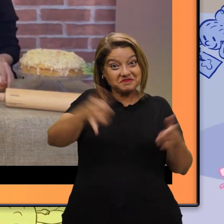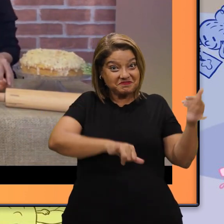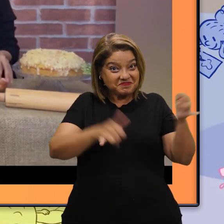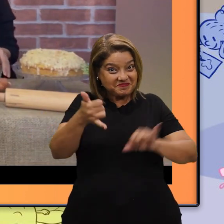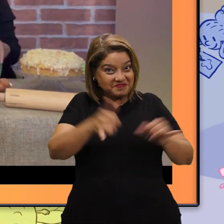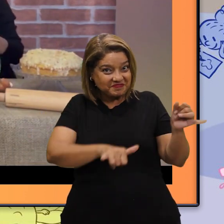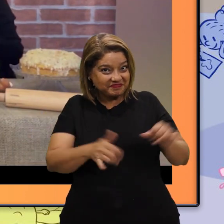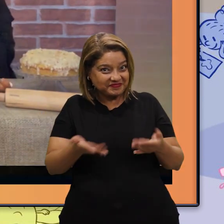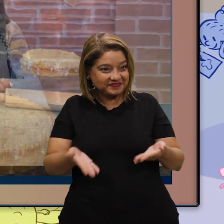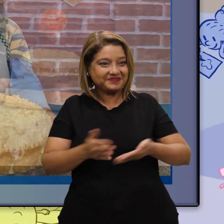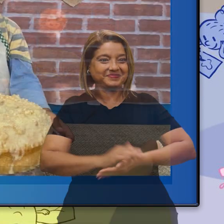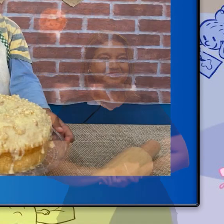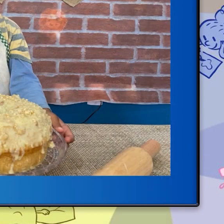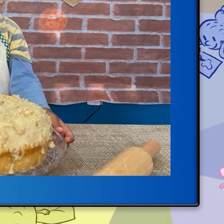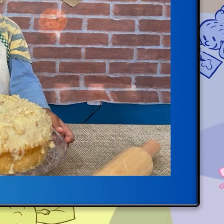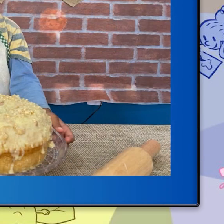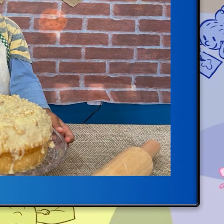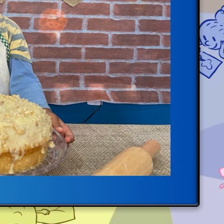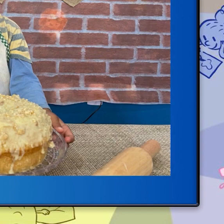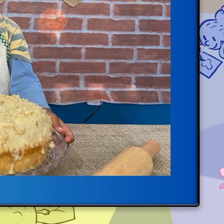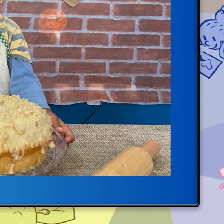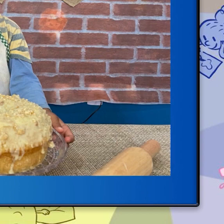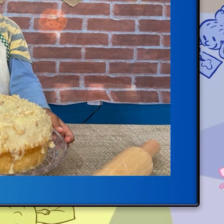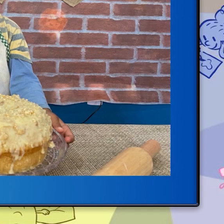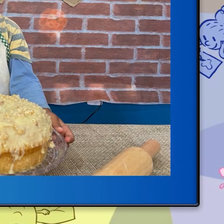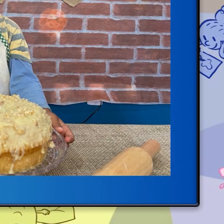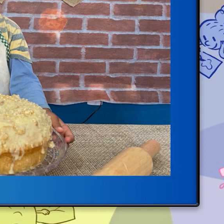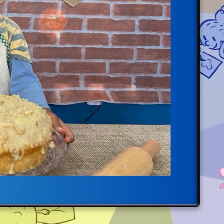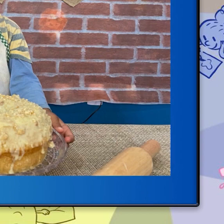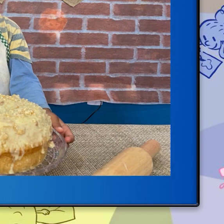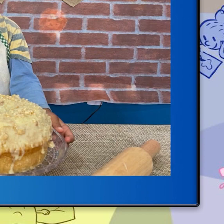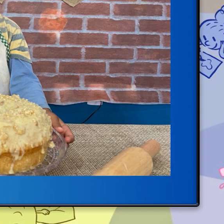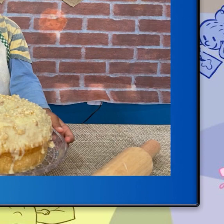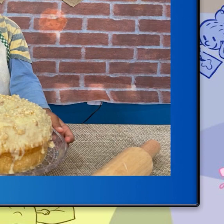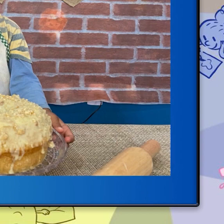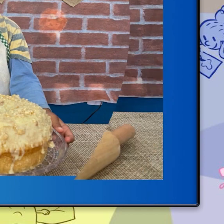Tchau, tchau, tchau!